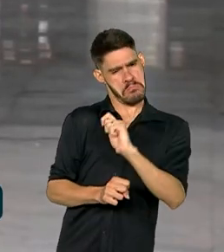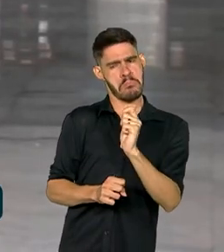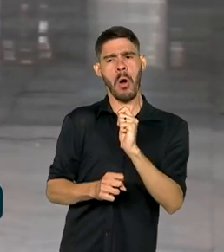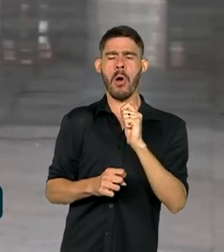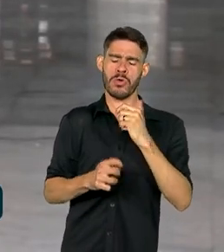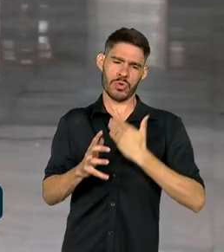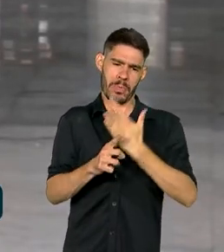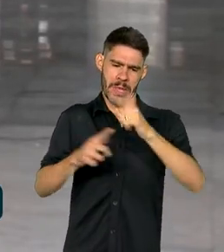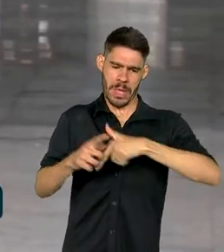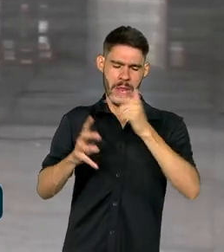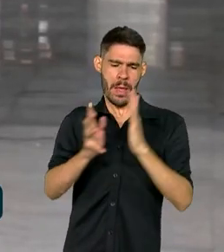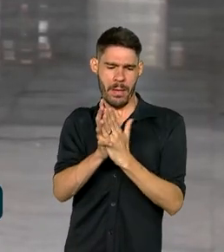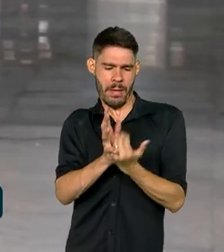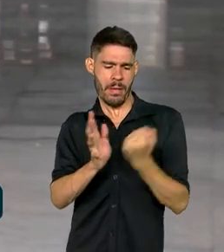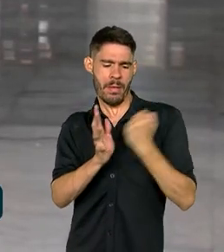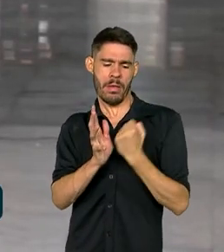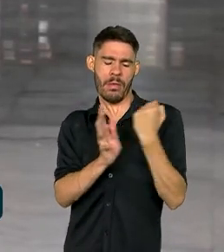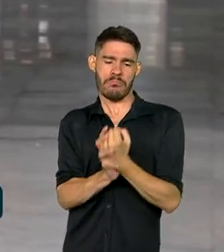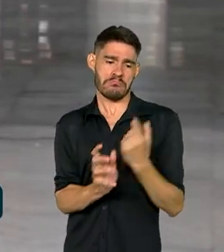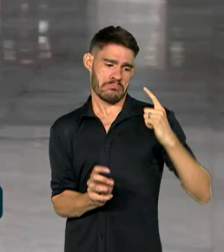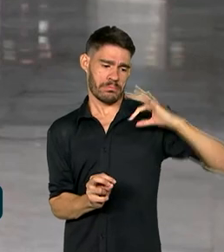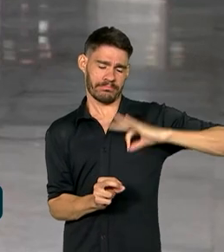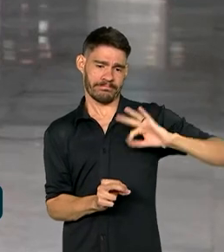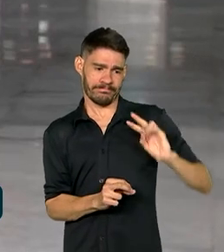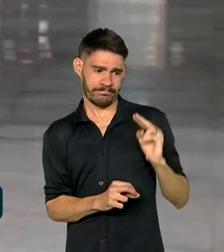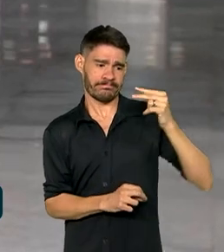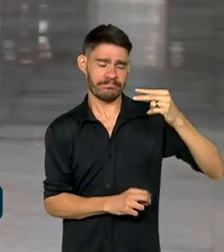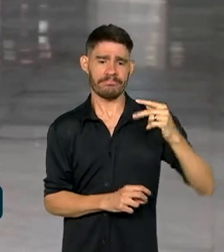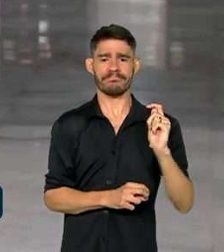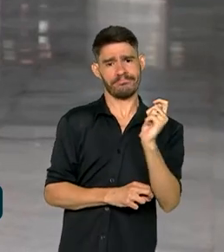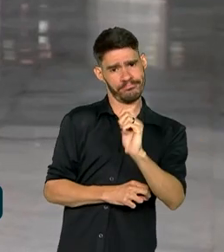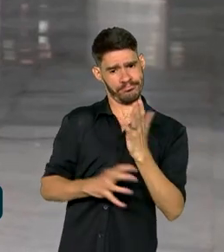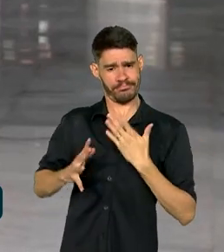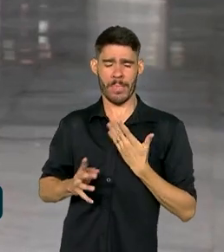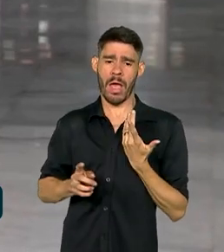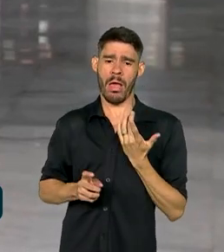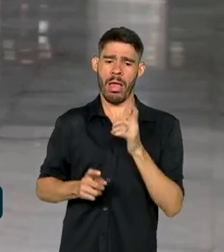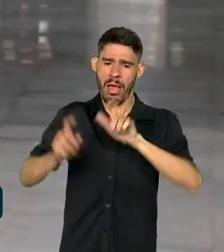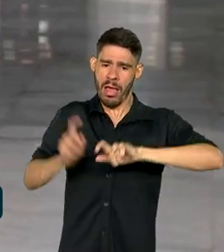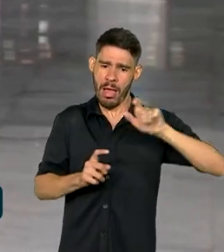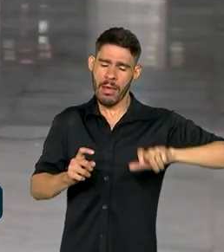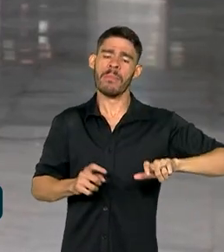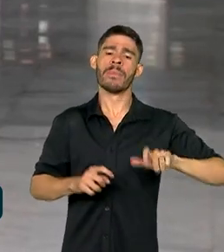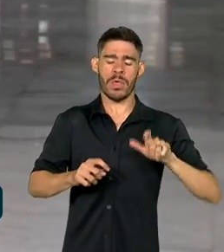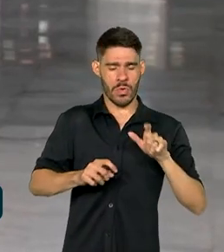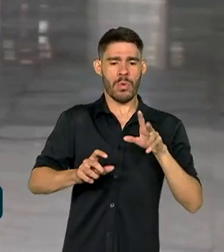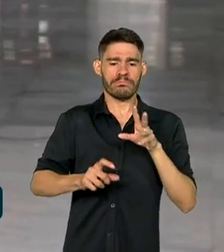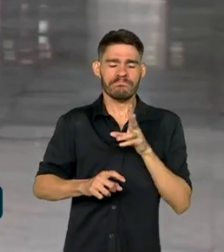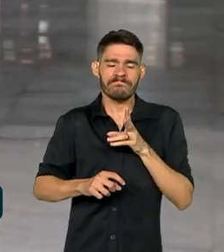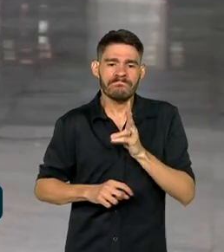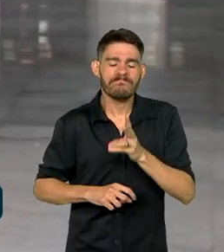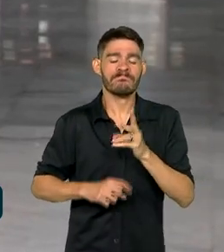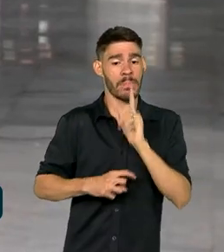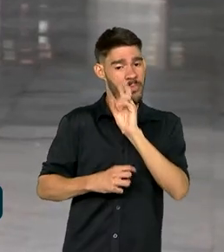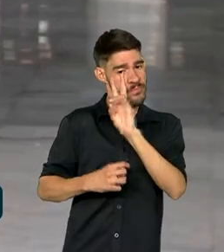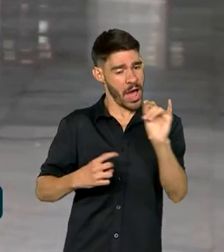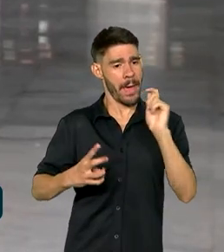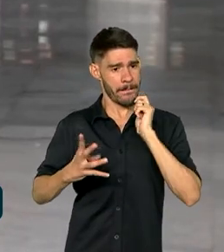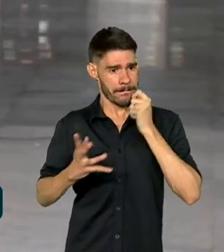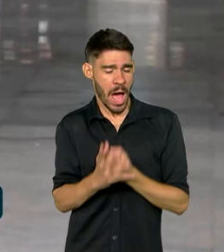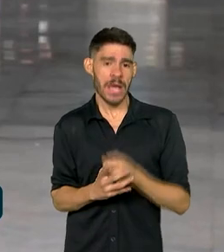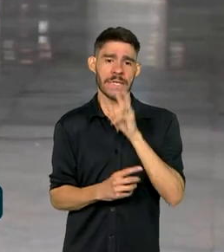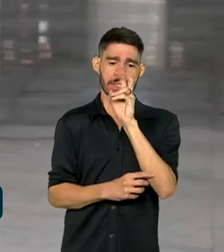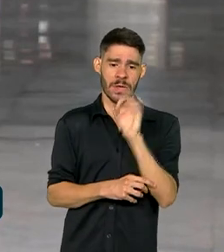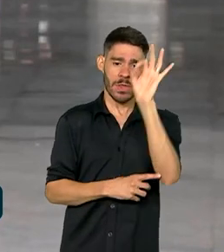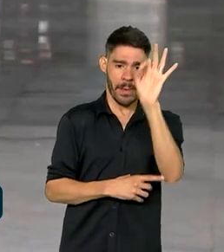carteira assinada ou aumento de renda até meio salário mínimo por integrante da família. Nesse caso, será pago 50